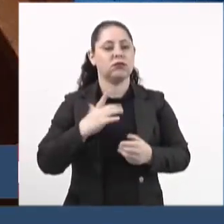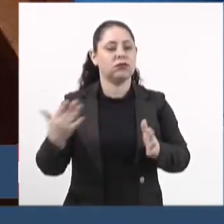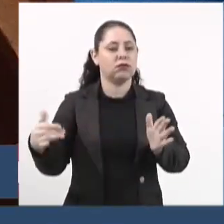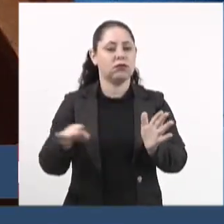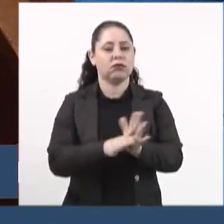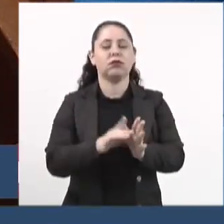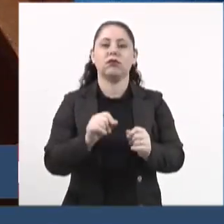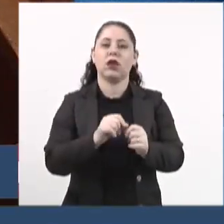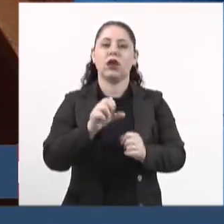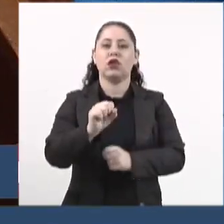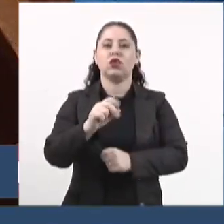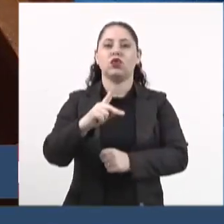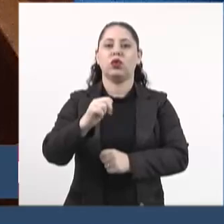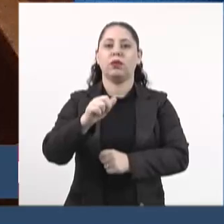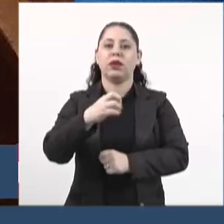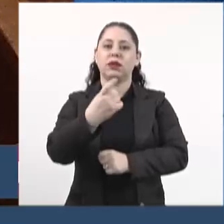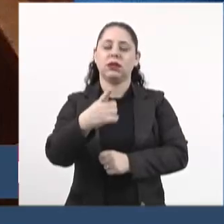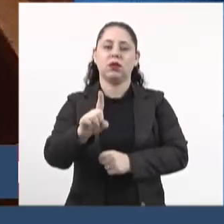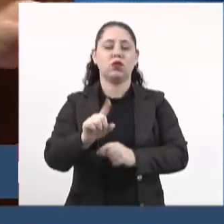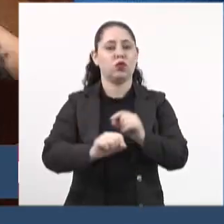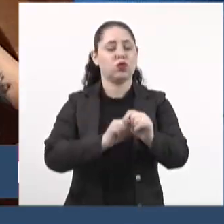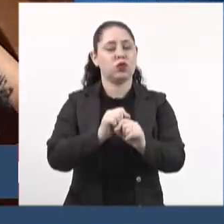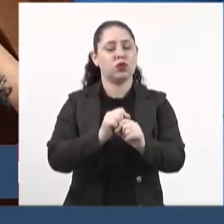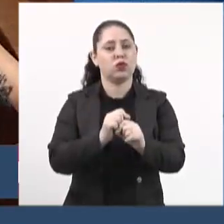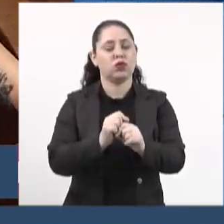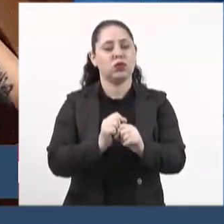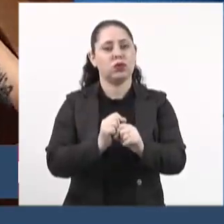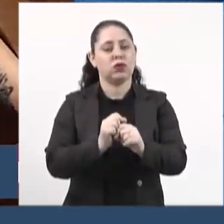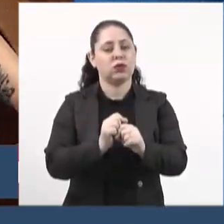que faça a supressão disso. E aí,